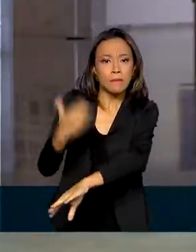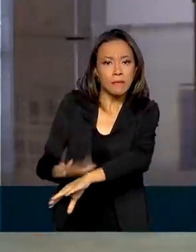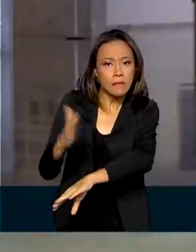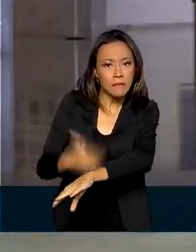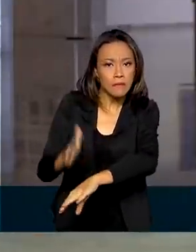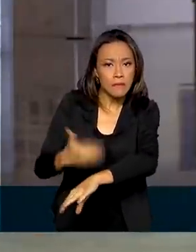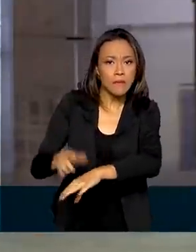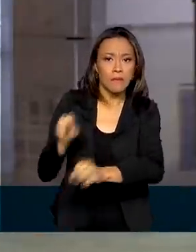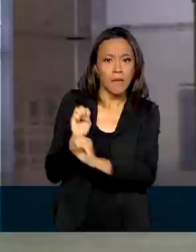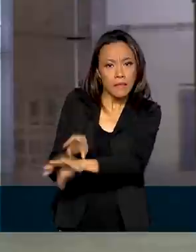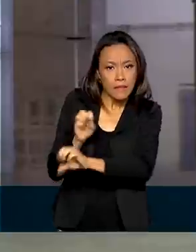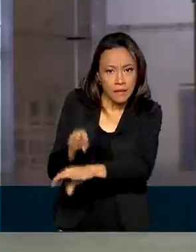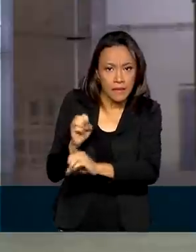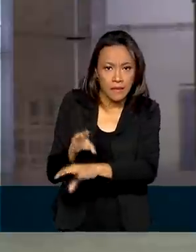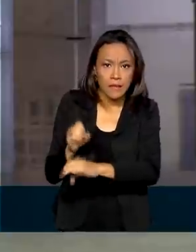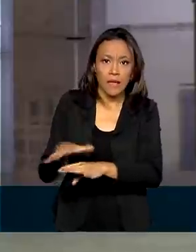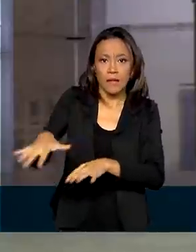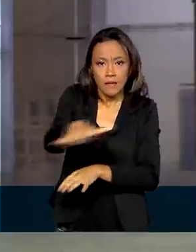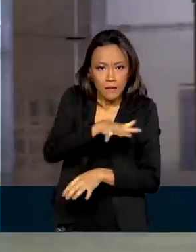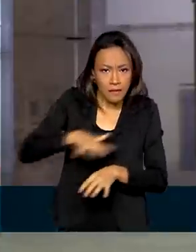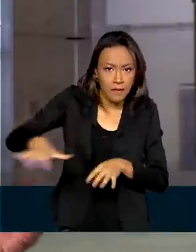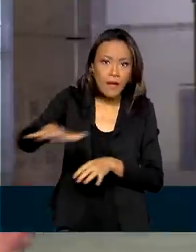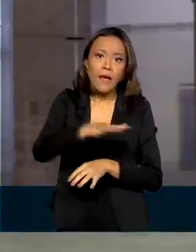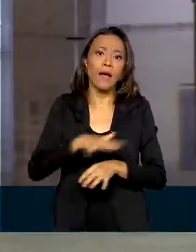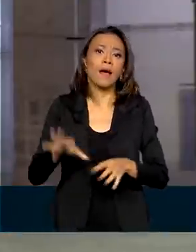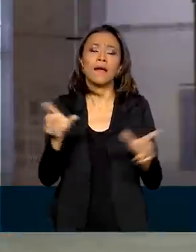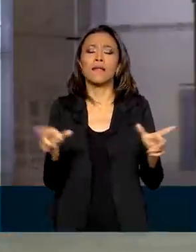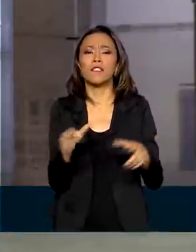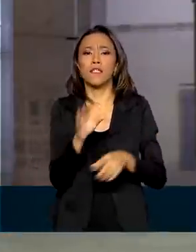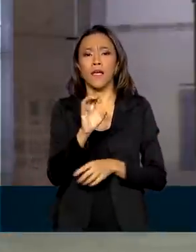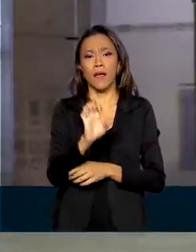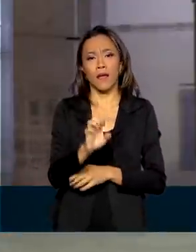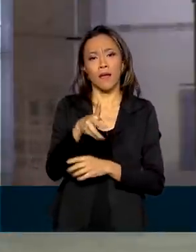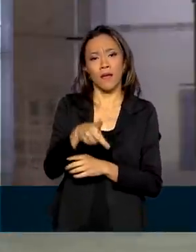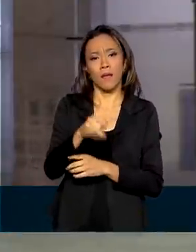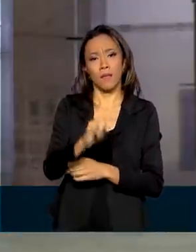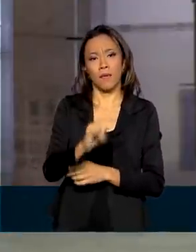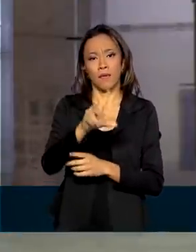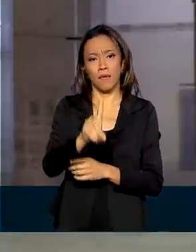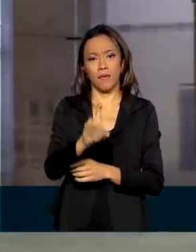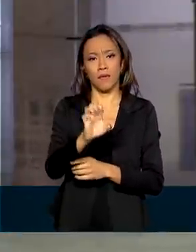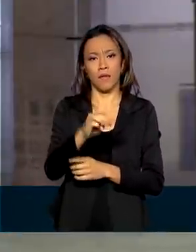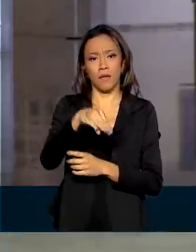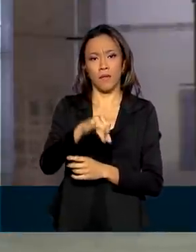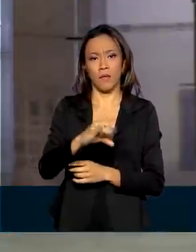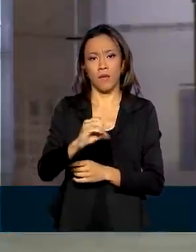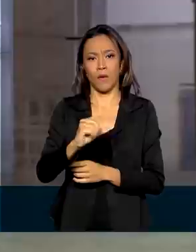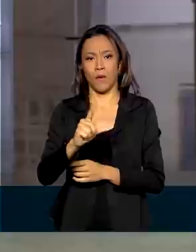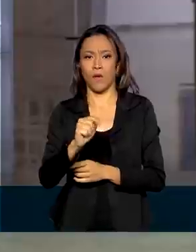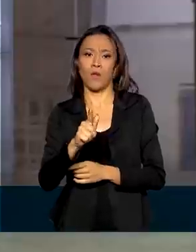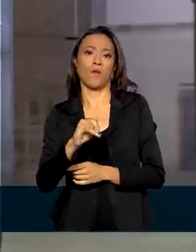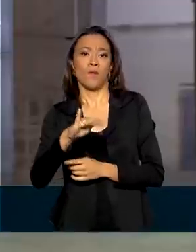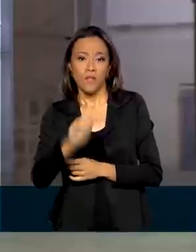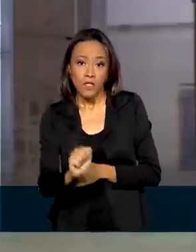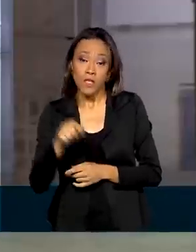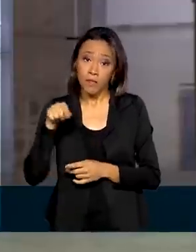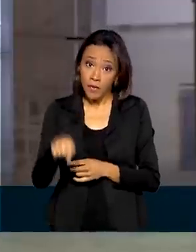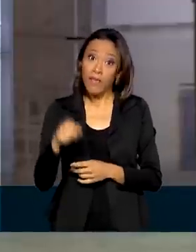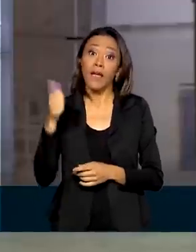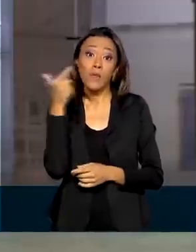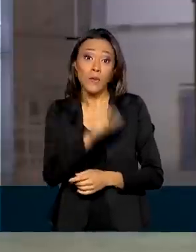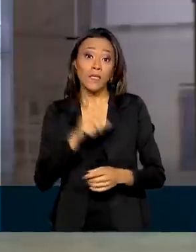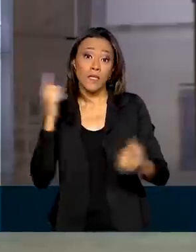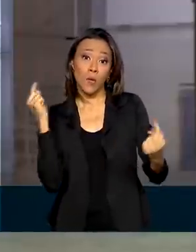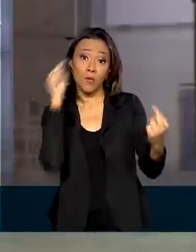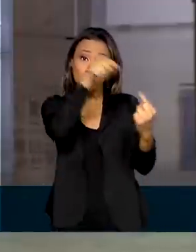e intermediário em epidemiologia. Com isso, o Brasil vai ultrapassar a meta do Regulamento Sanitário Internacional de